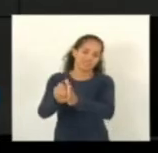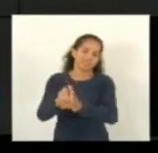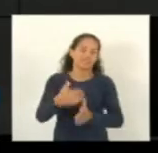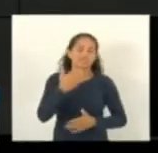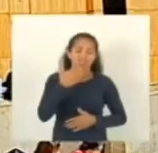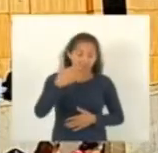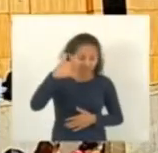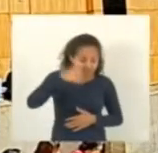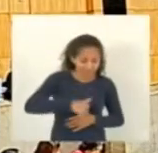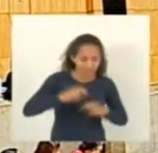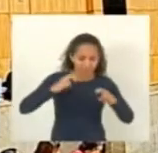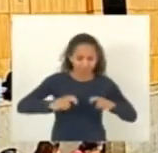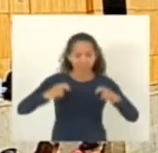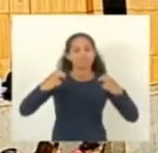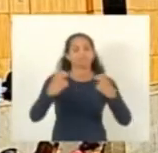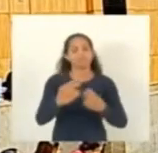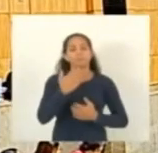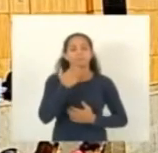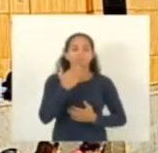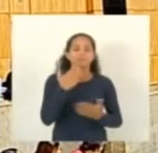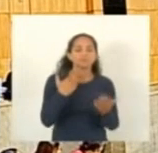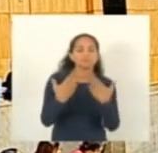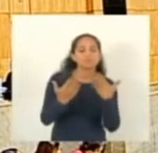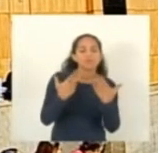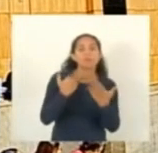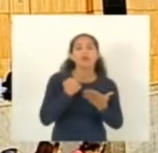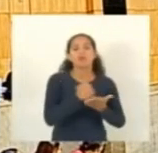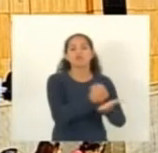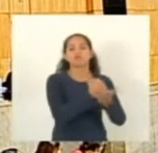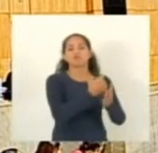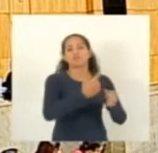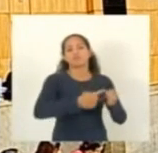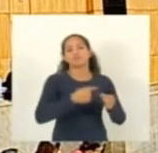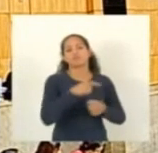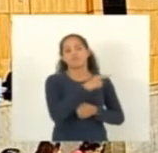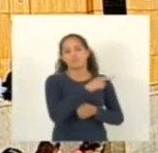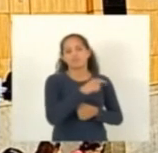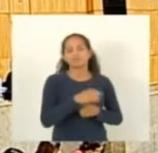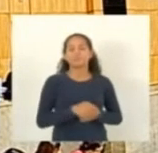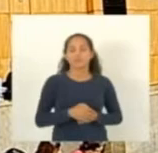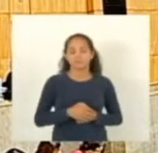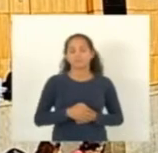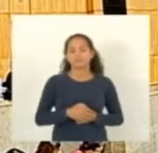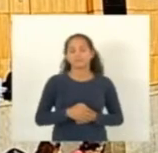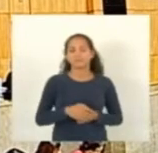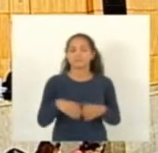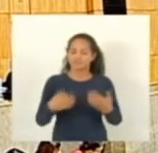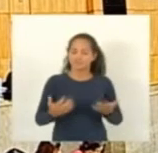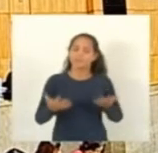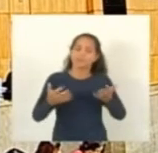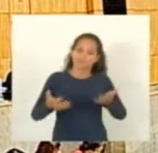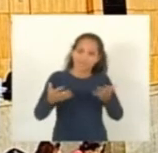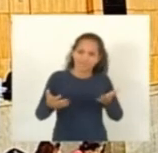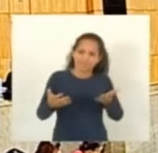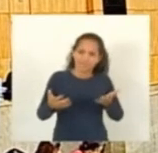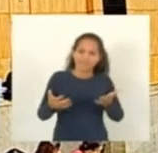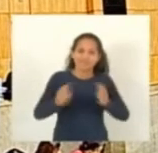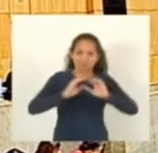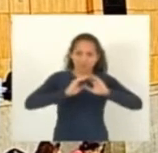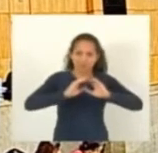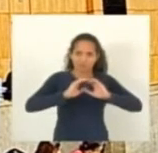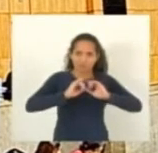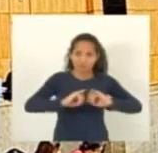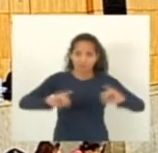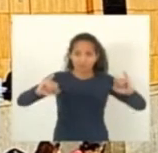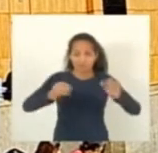solicitando essa ajuda para o município para os nossos munícipes então gostaria de comunicar